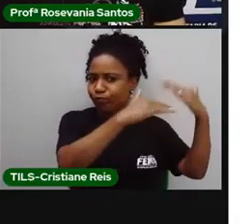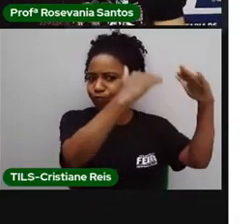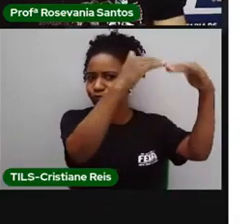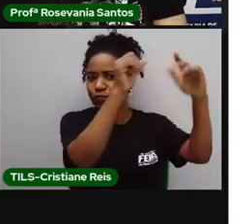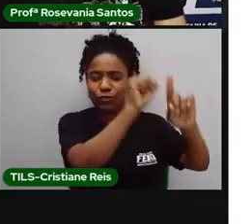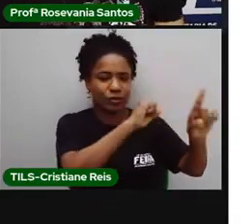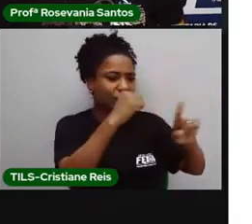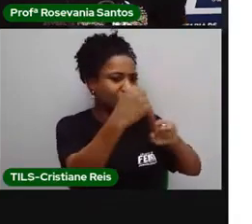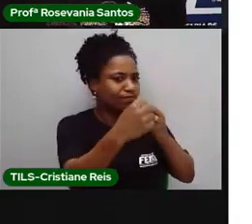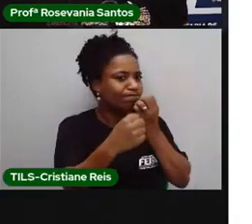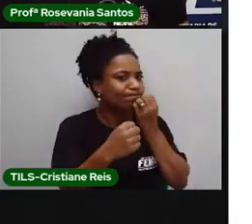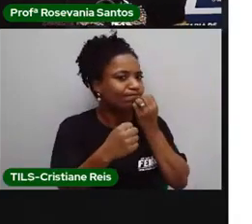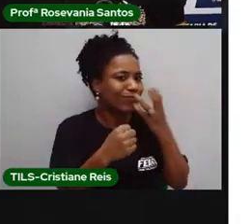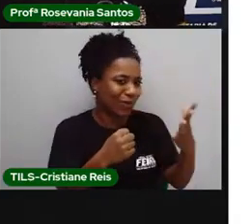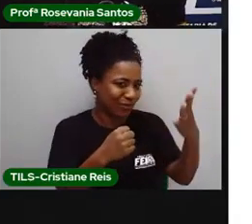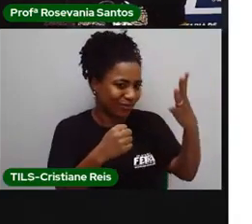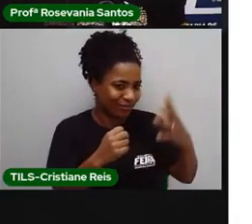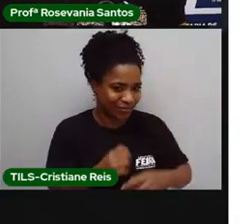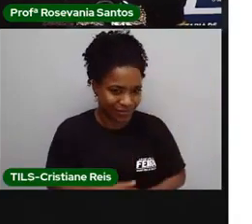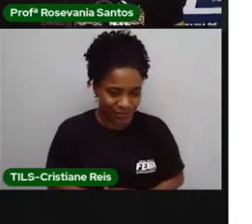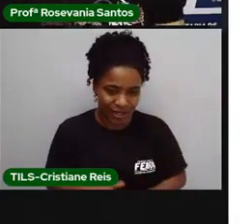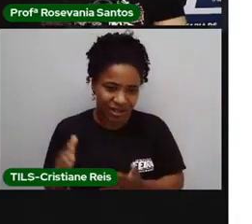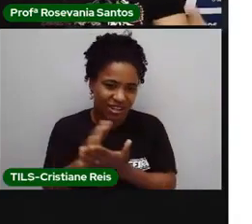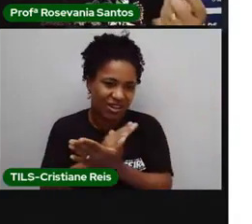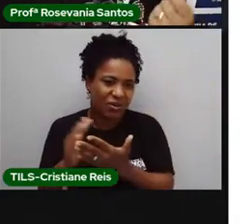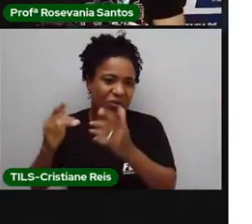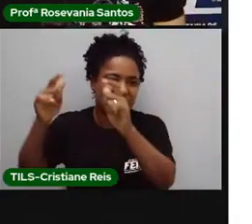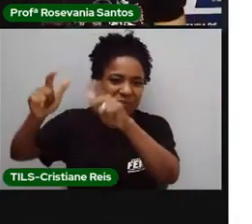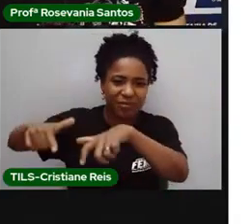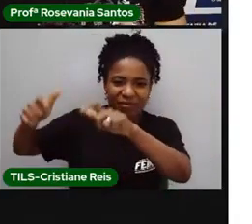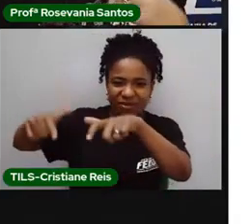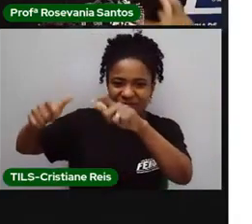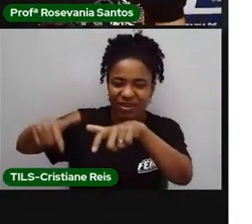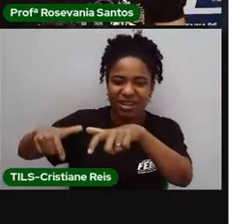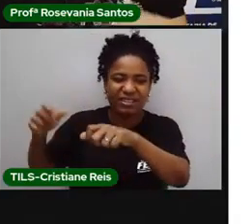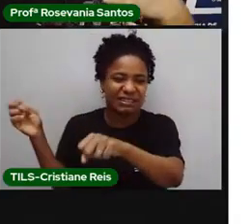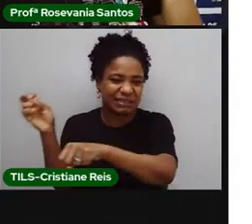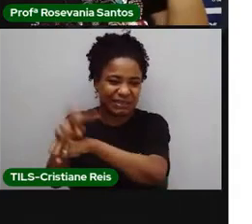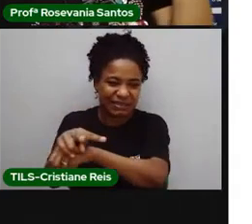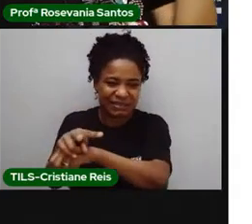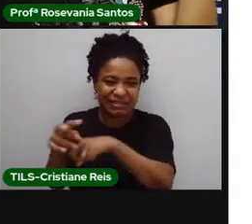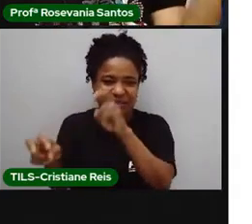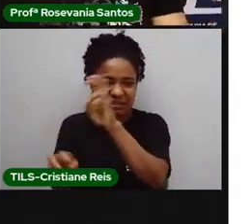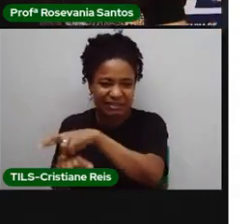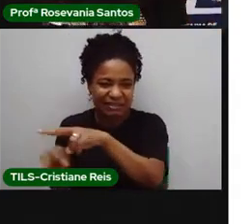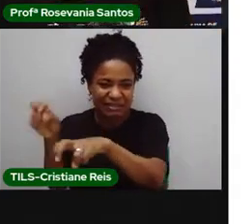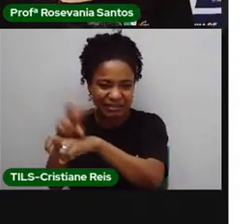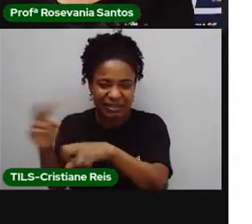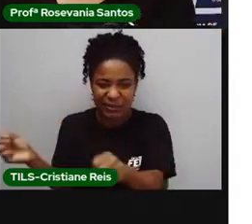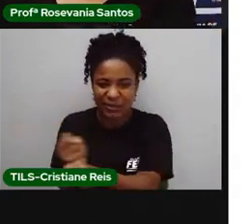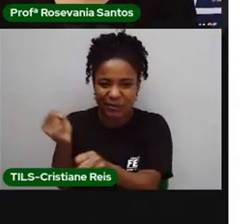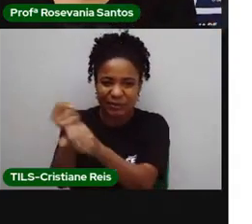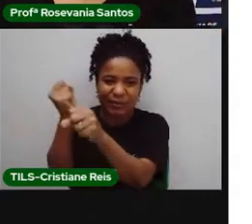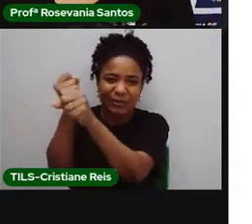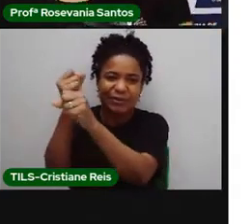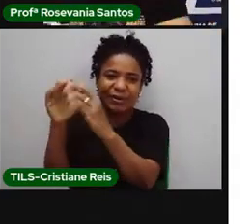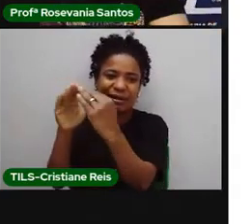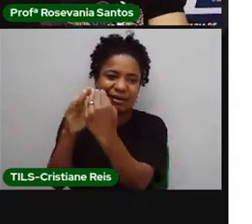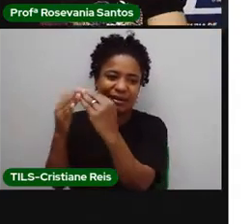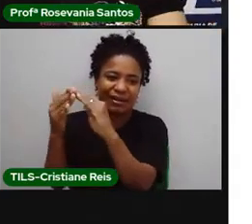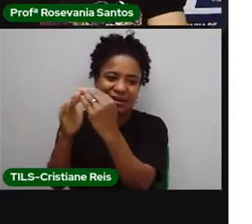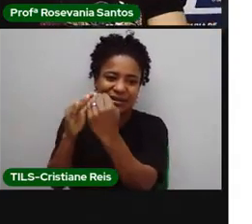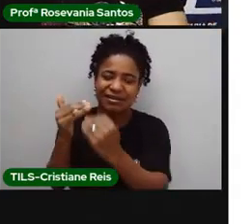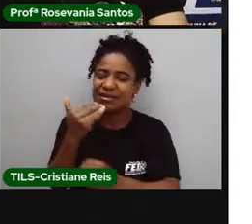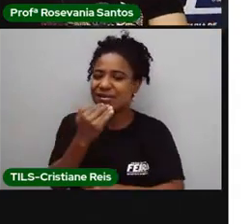grande, enquanto alguns bairros que são invadidos ali, que constroem as suas casinhas,